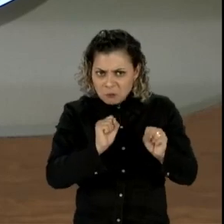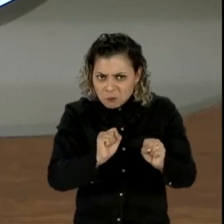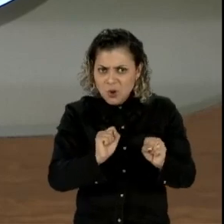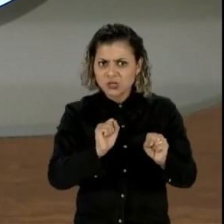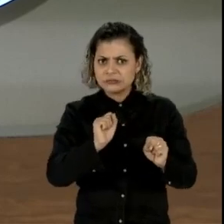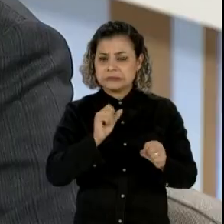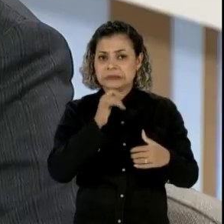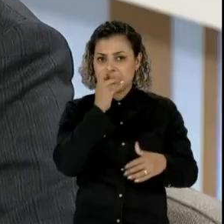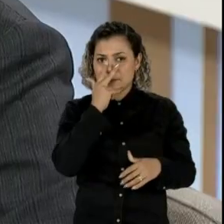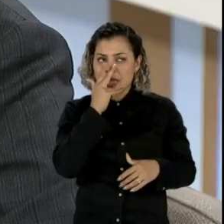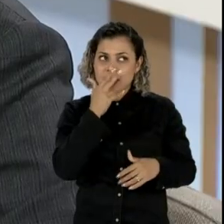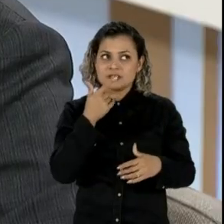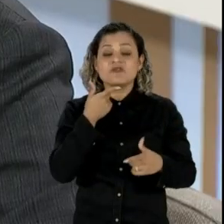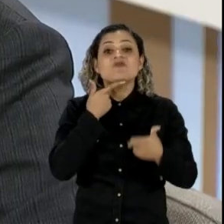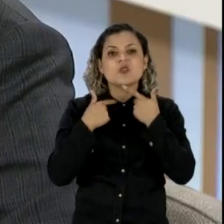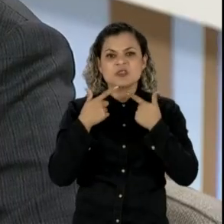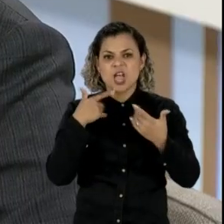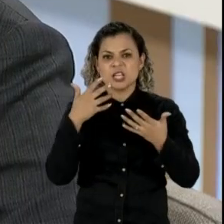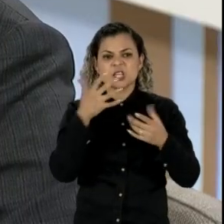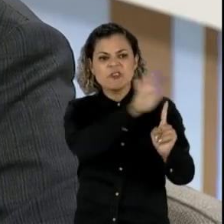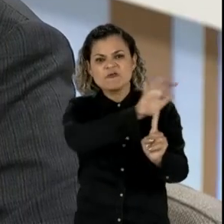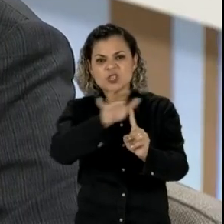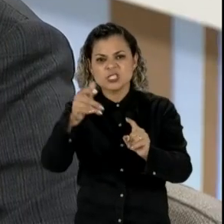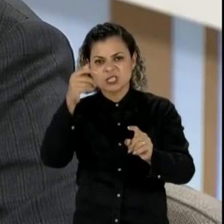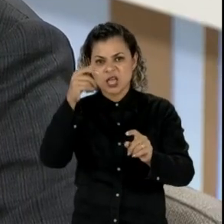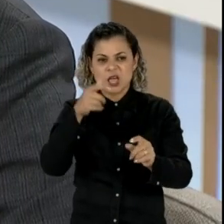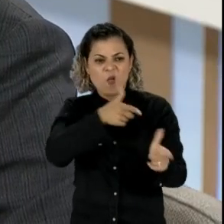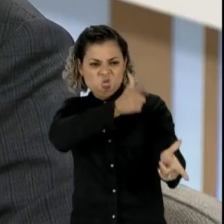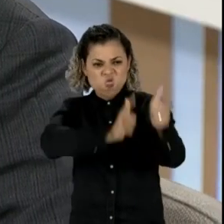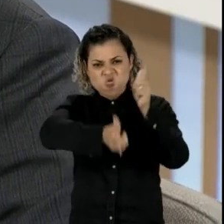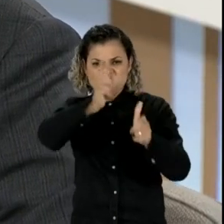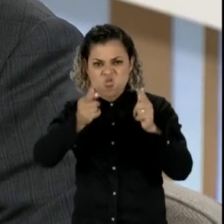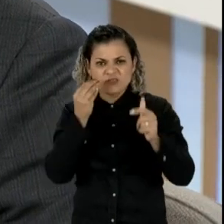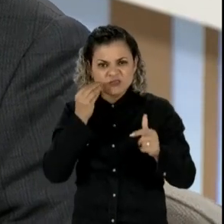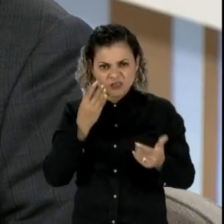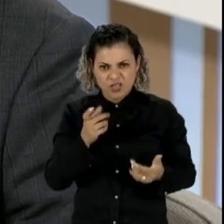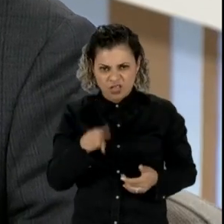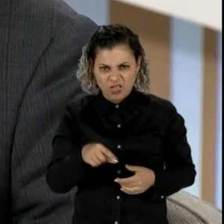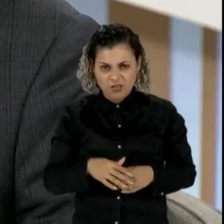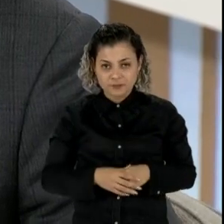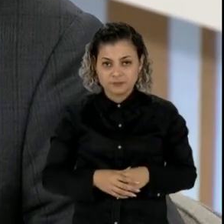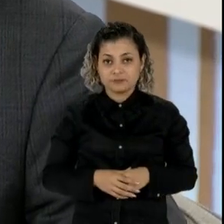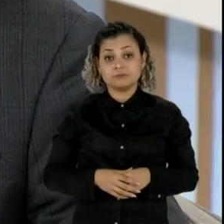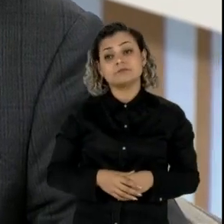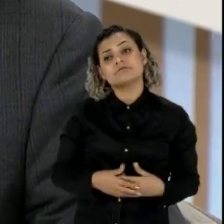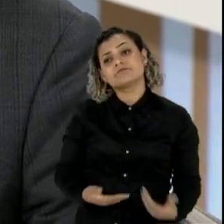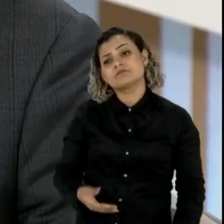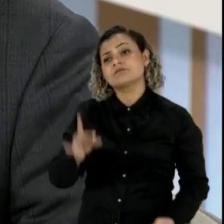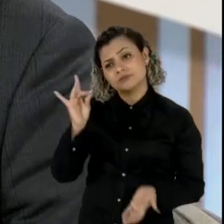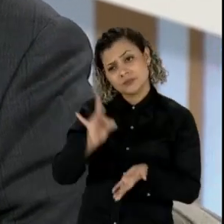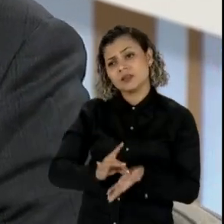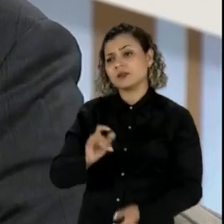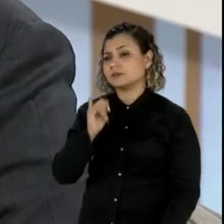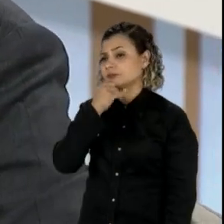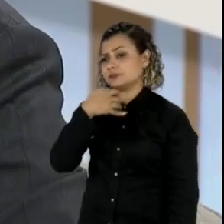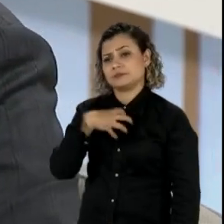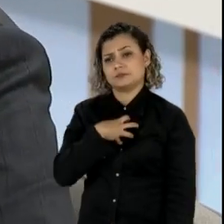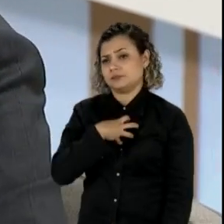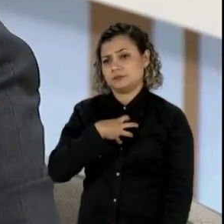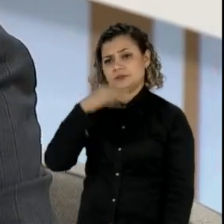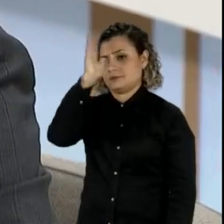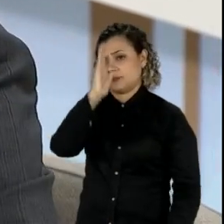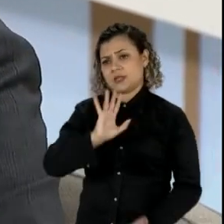incitar agressões ou até mesmo tentativa de assassinato? Primeiro, eu senti uma pena enorme das instituições